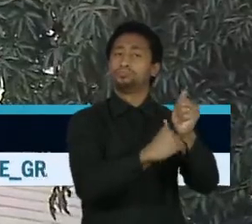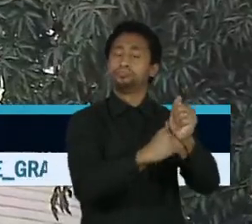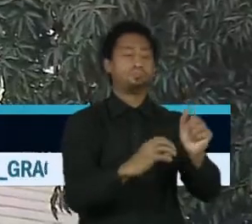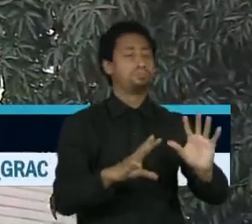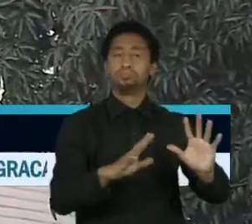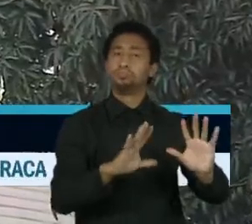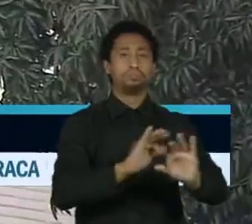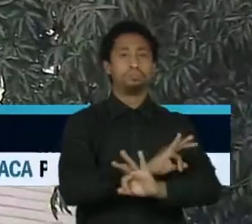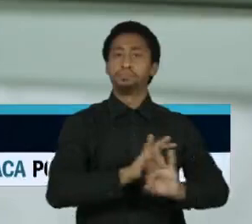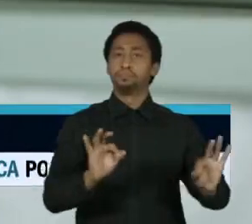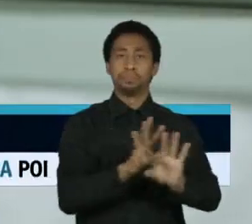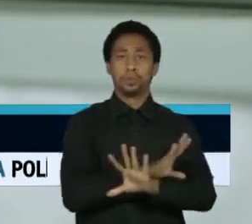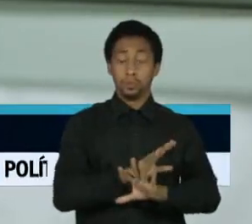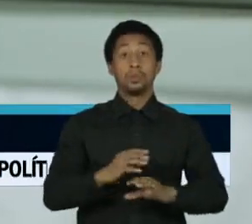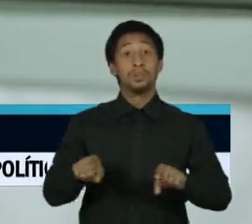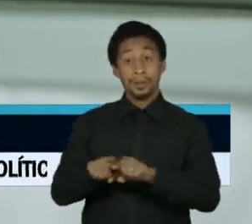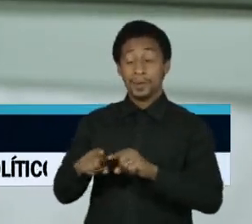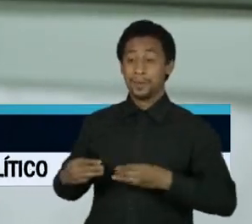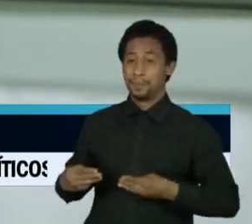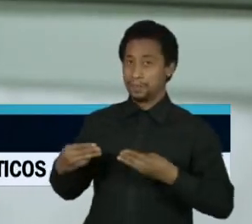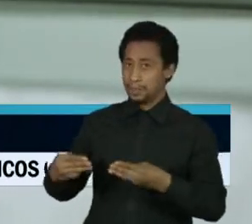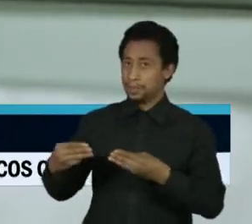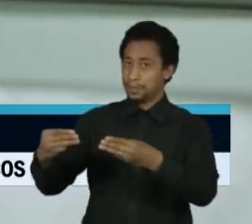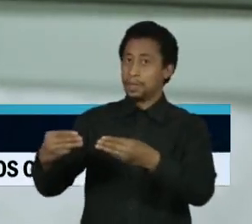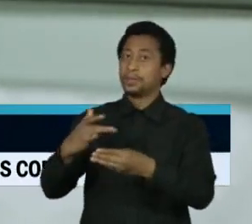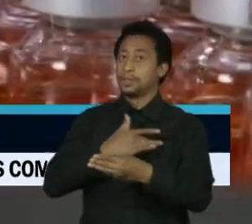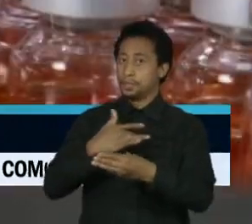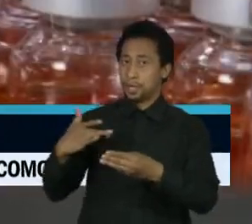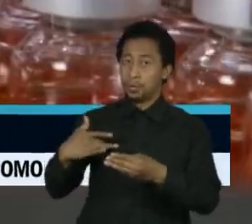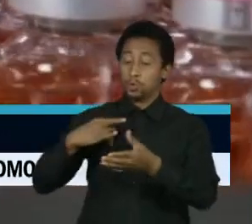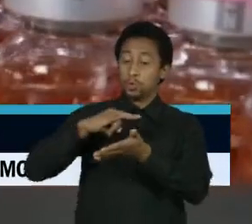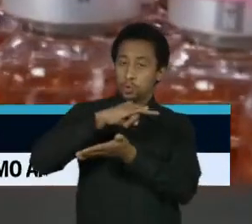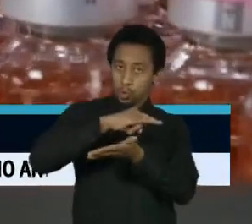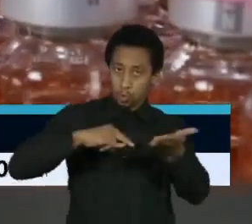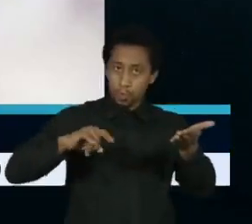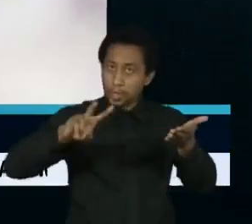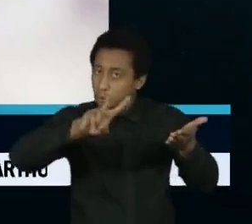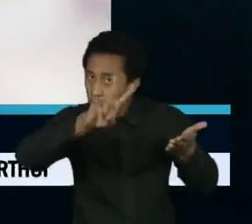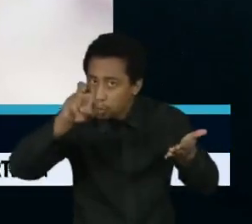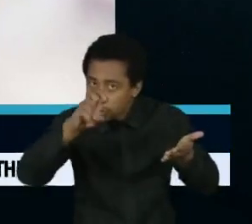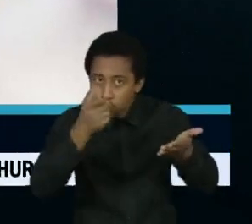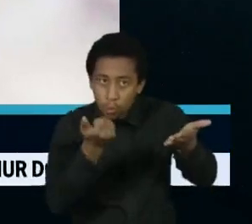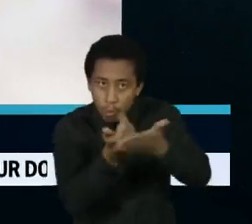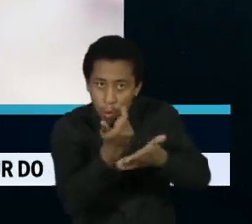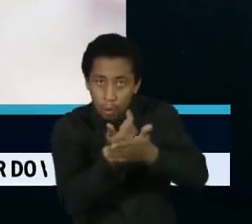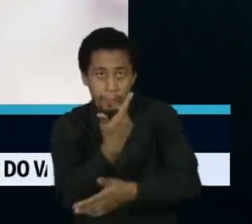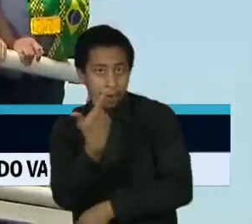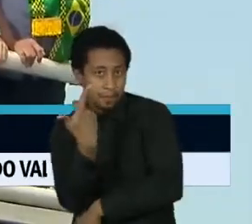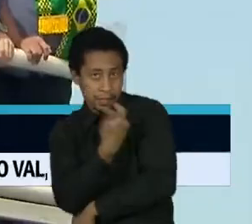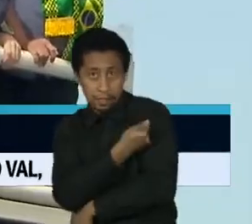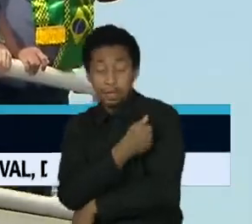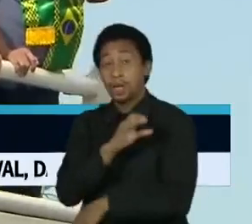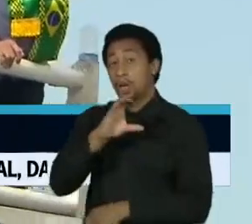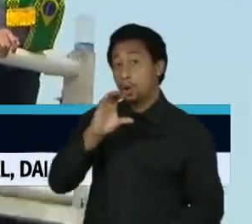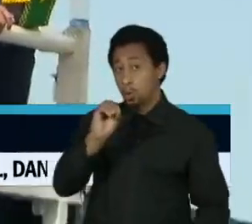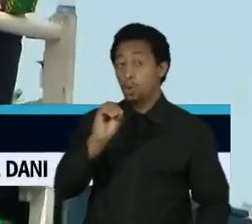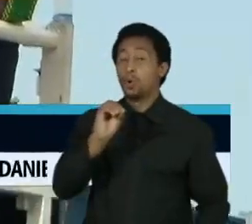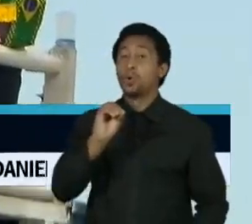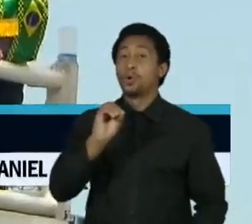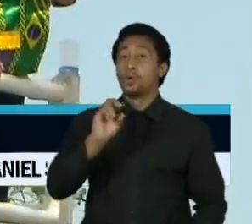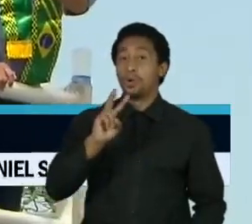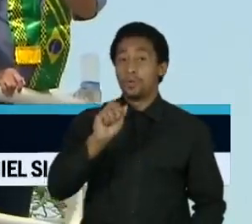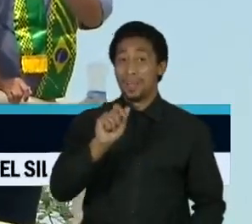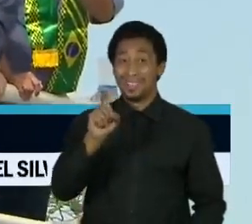quando o Ministério da Saúde proibiu a divulgação de documentos que tratavam da compra de vacinas da Covaxin. E também